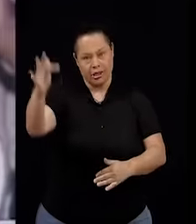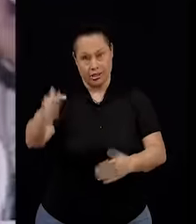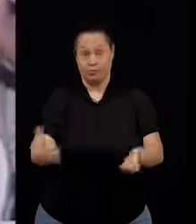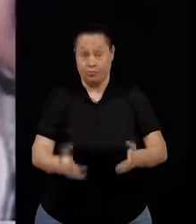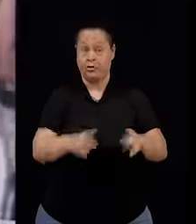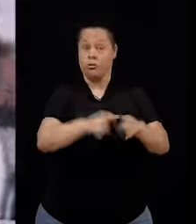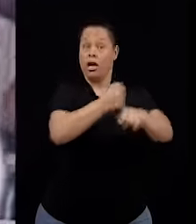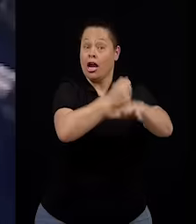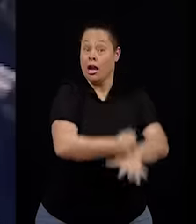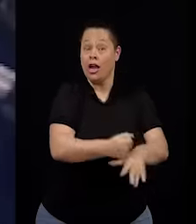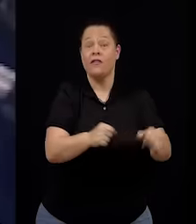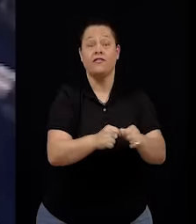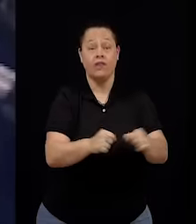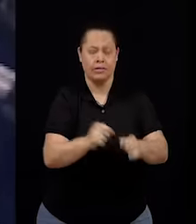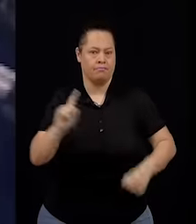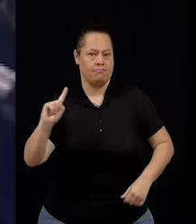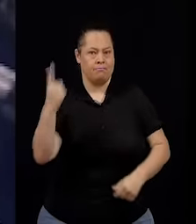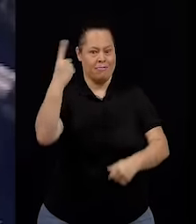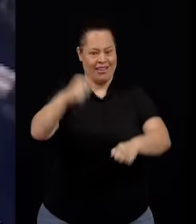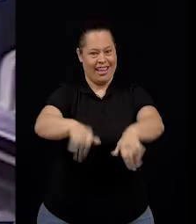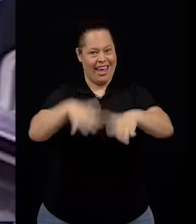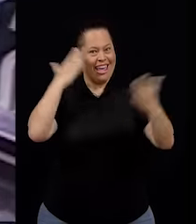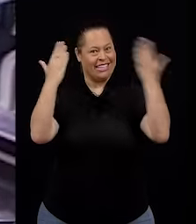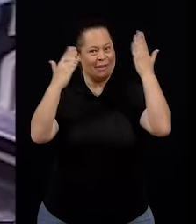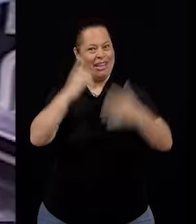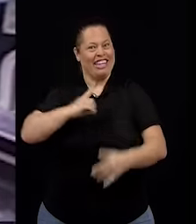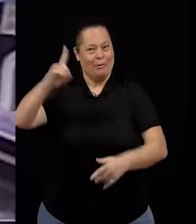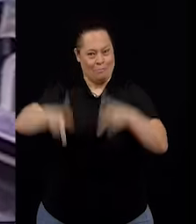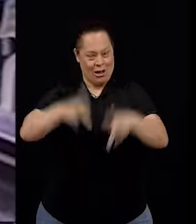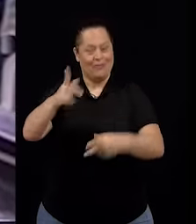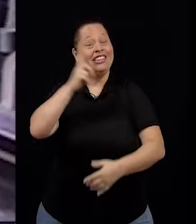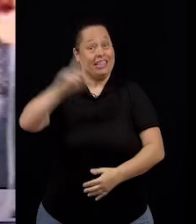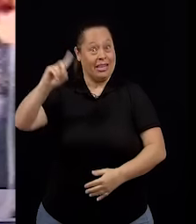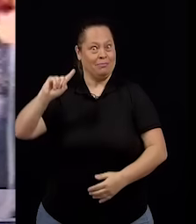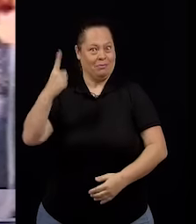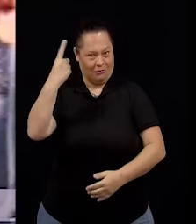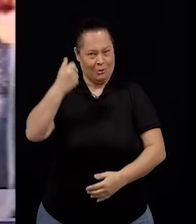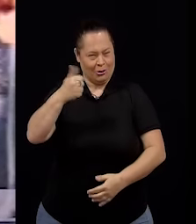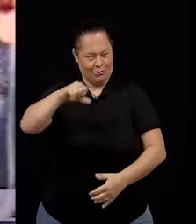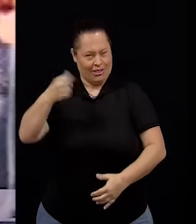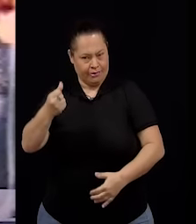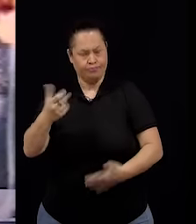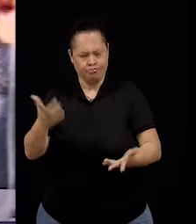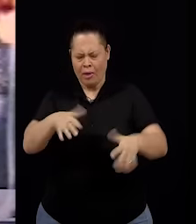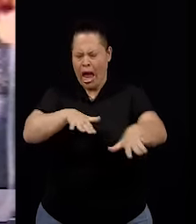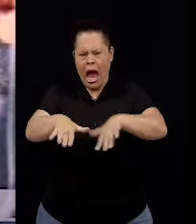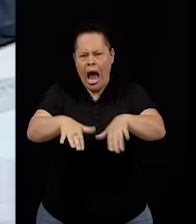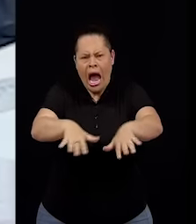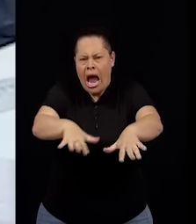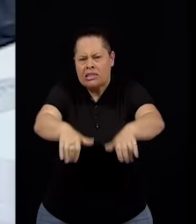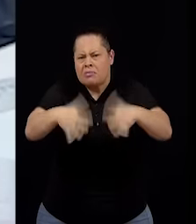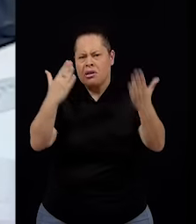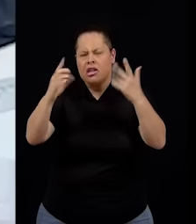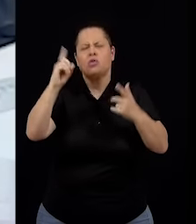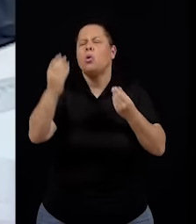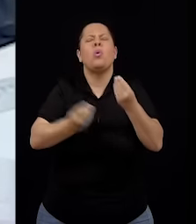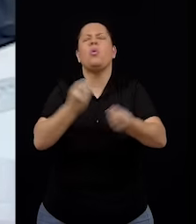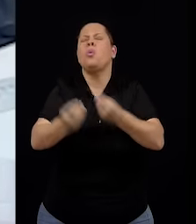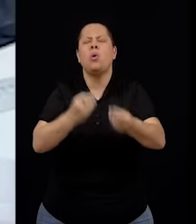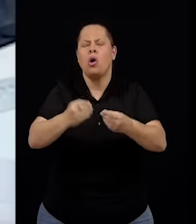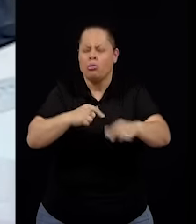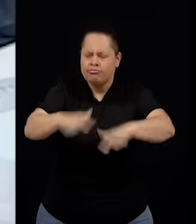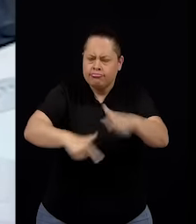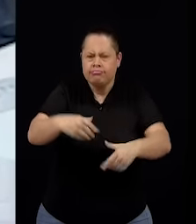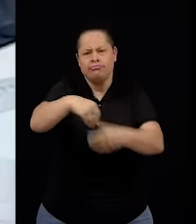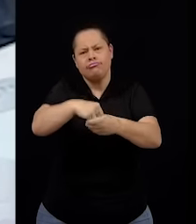realiza a primeira Assembleia do Povo de Deus. A Assembleia buscou traçar a caminhada da igreja com o propósito de